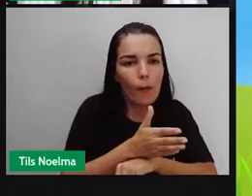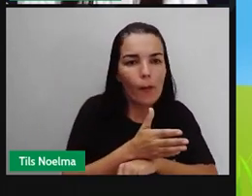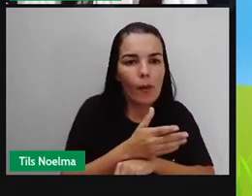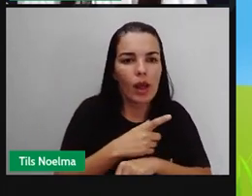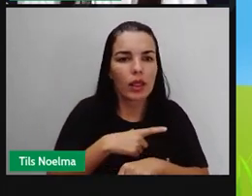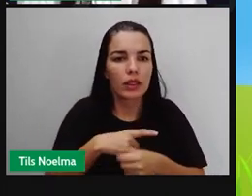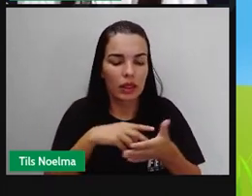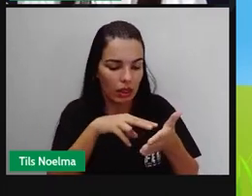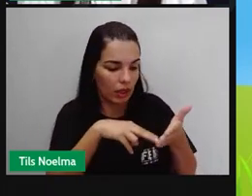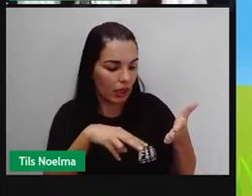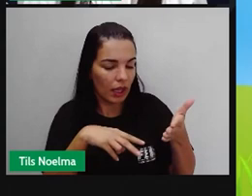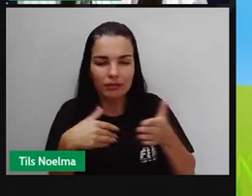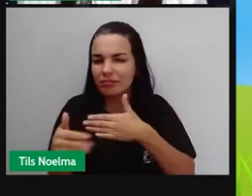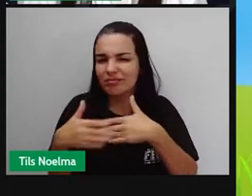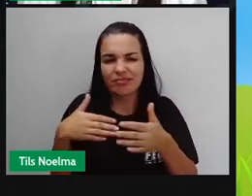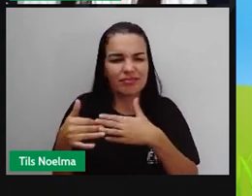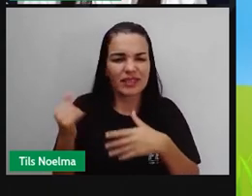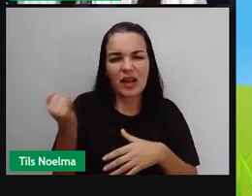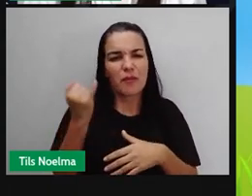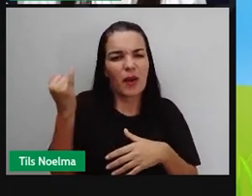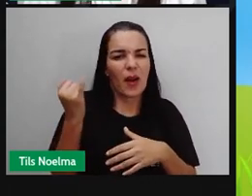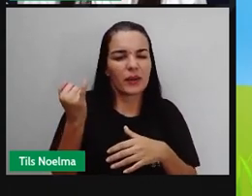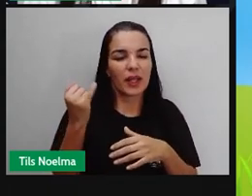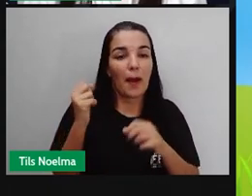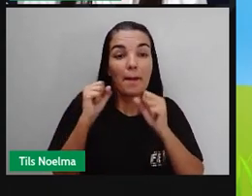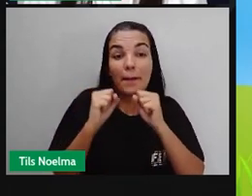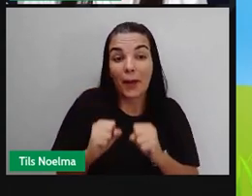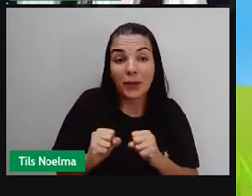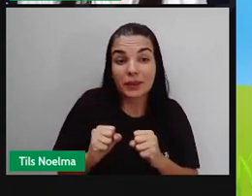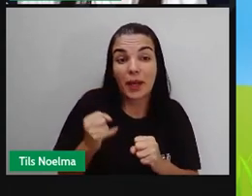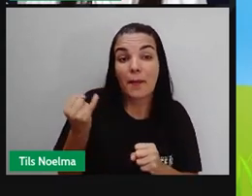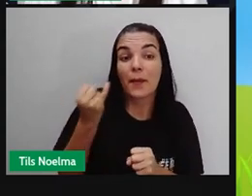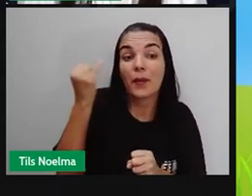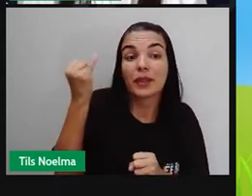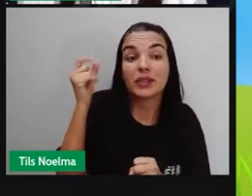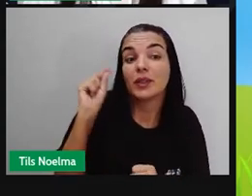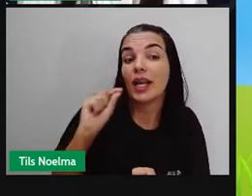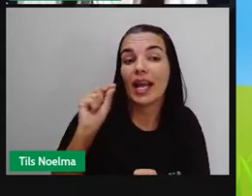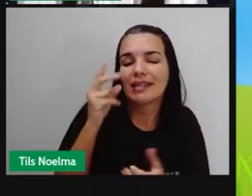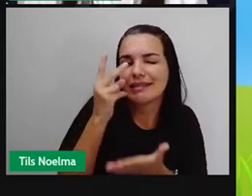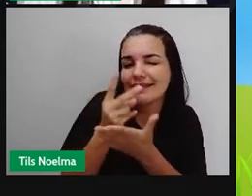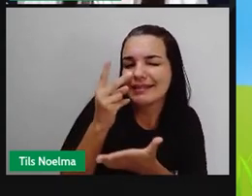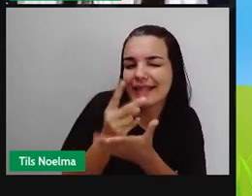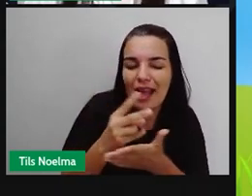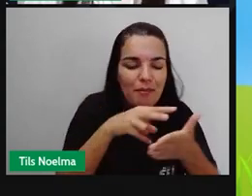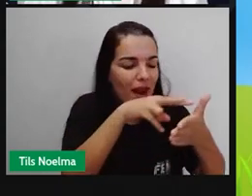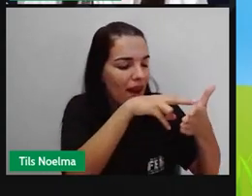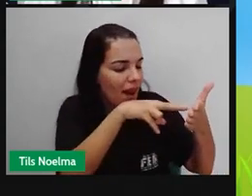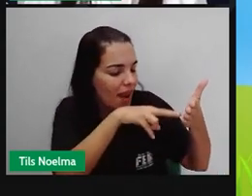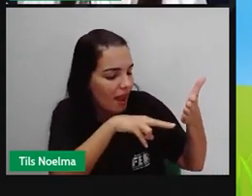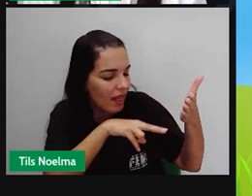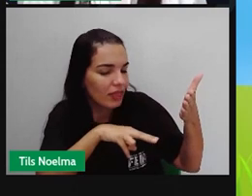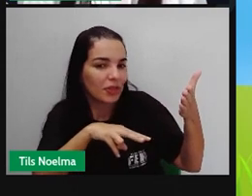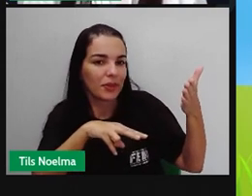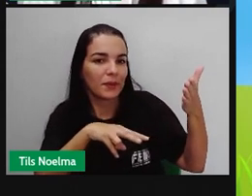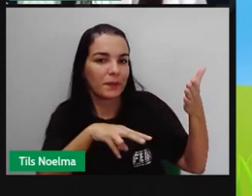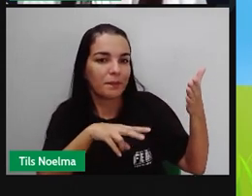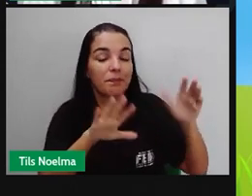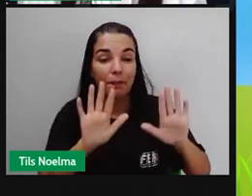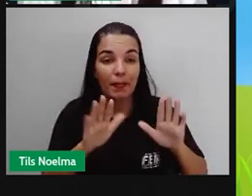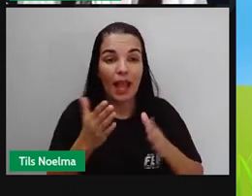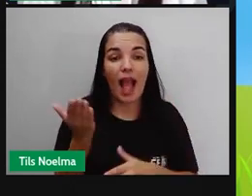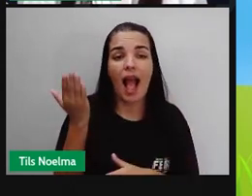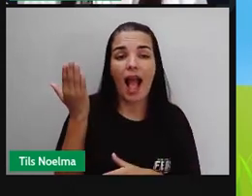importante é que a gente esteja sempre realizando a leitura. E na aula passada, a Pro já deu umas dicas para